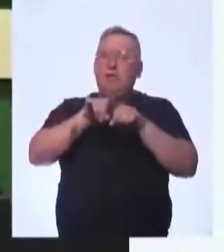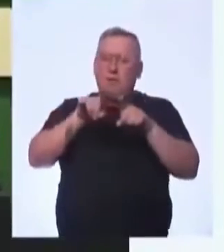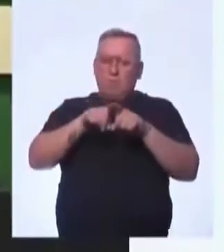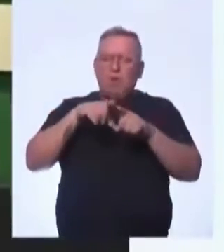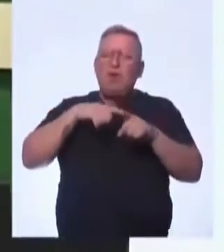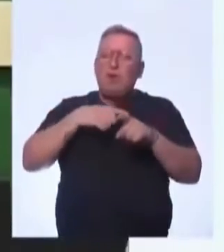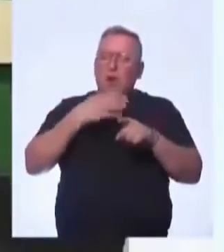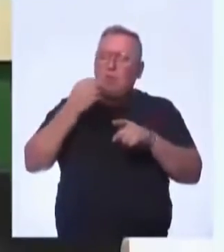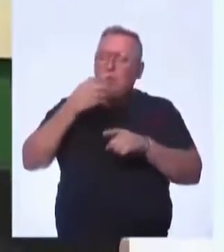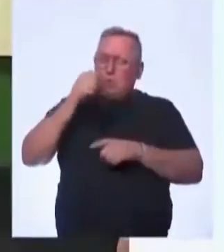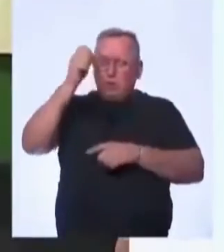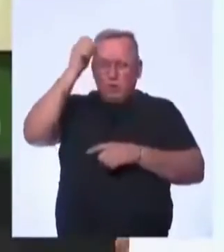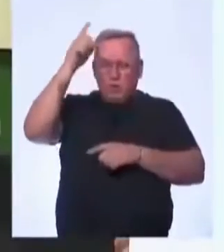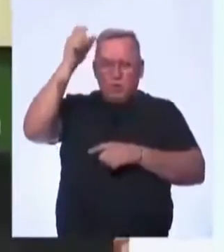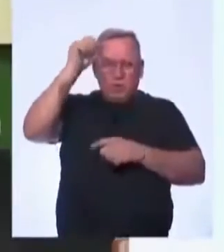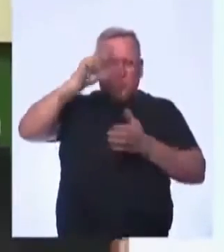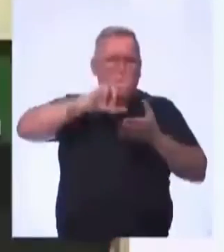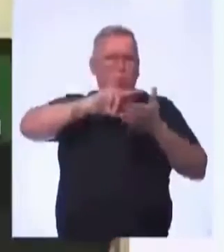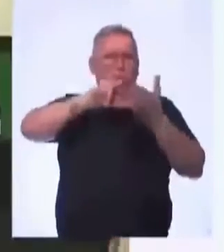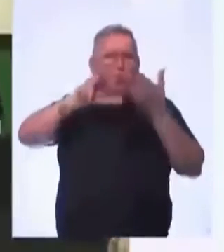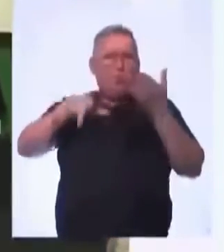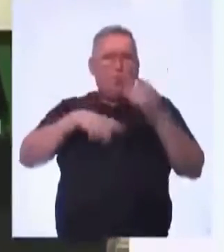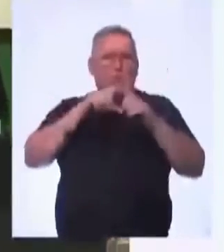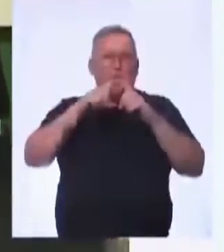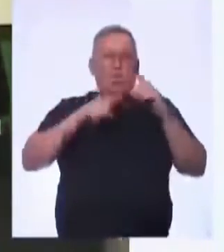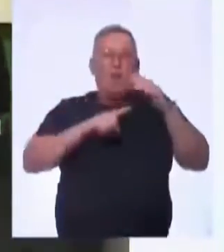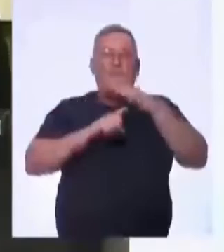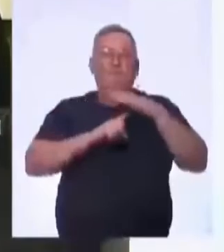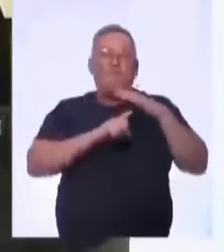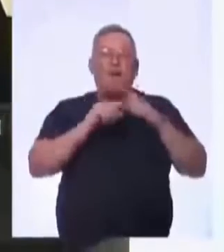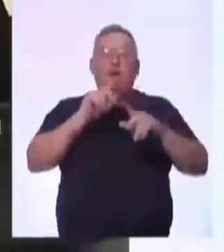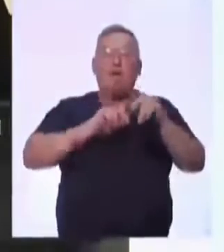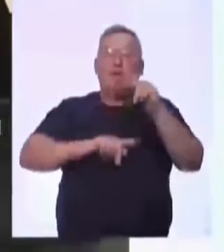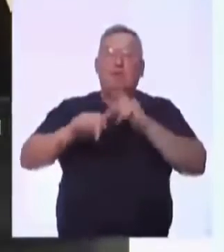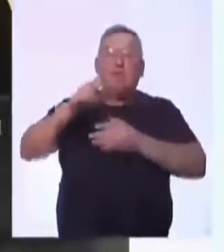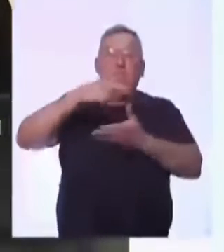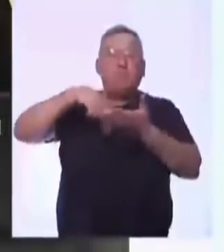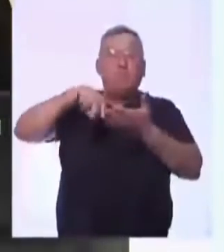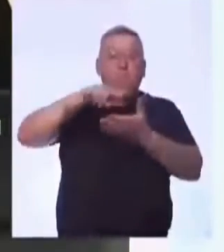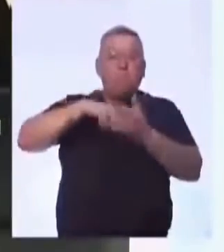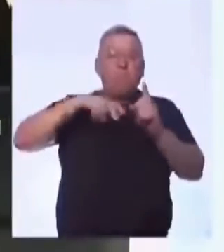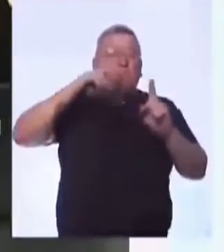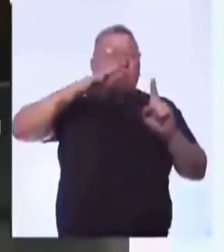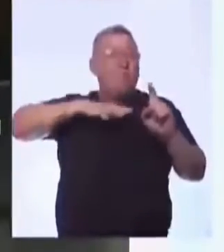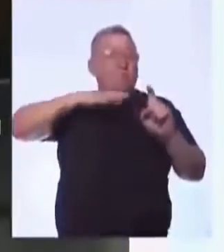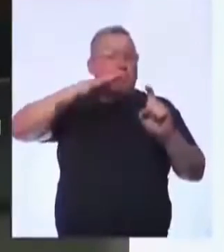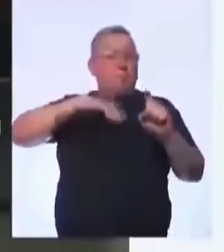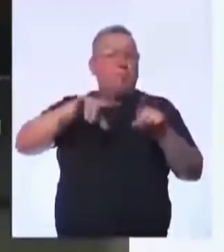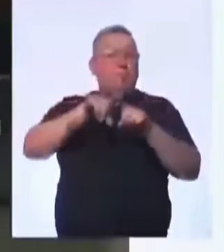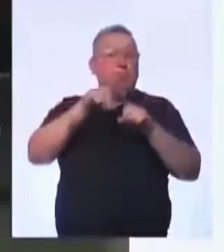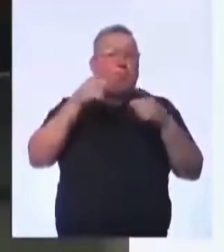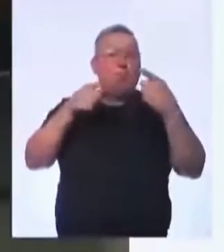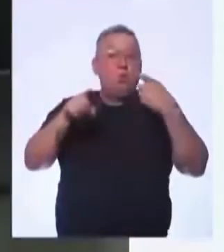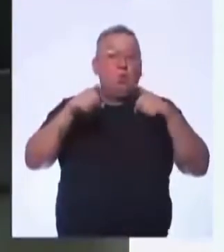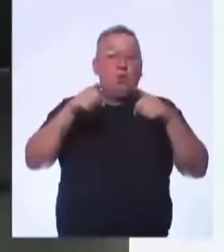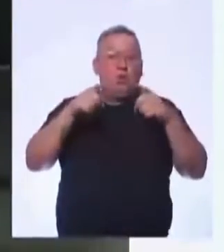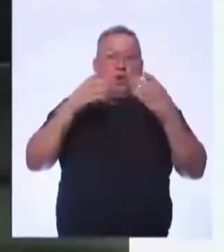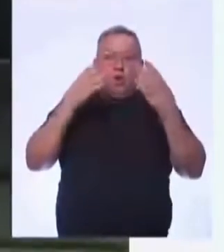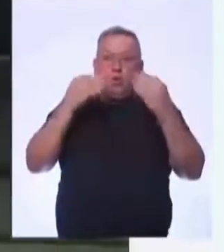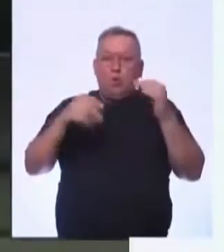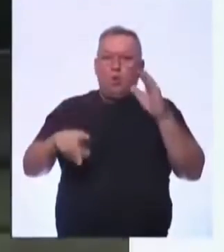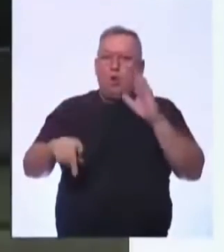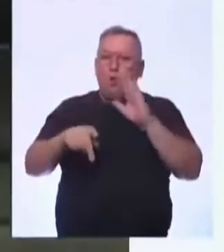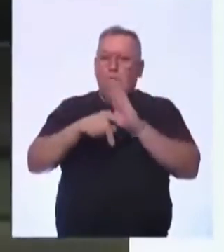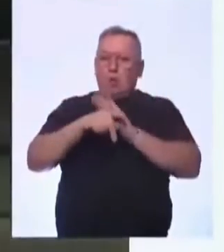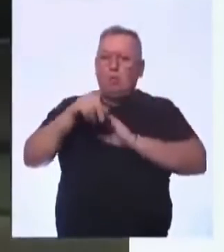em manifestações culturais que vão desde feiras populares, danças folclóricas, além da música. Muitas são patrimônio